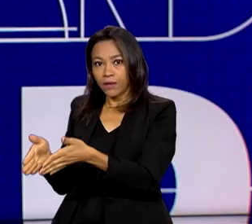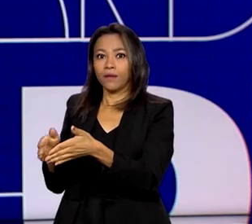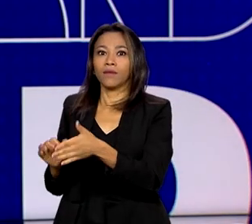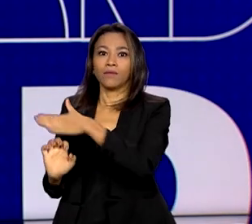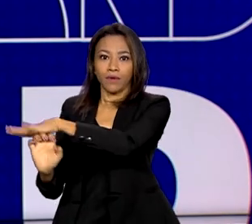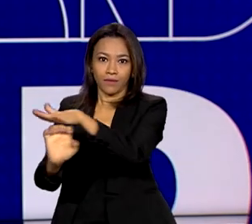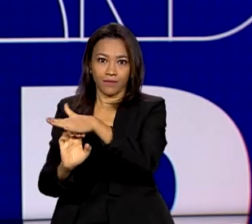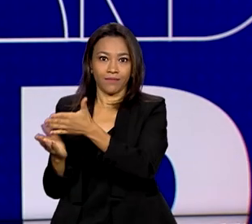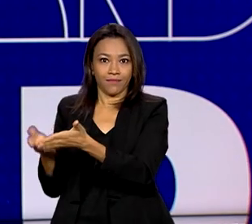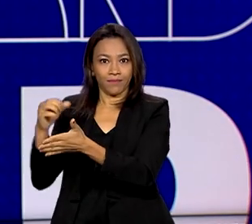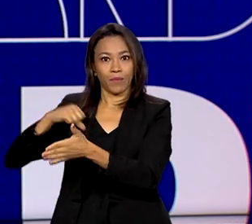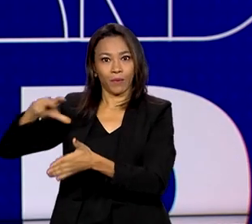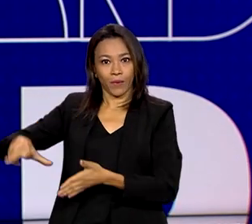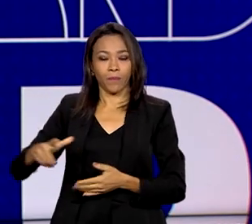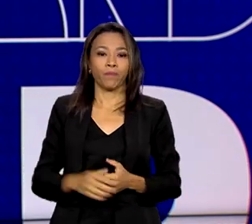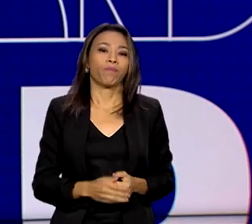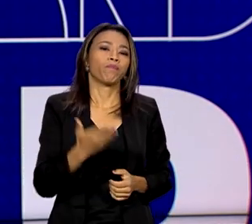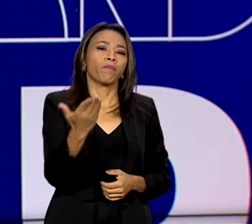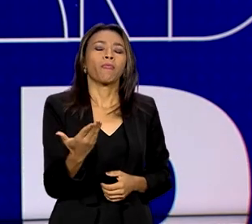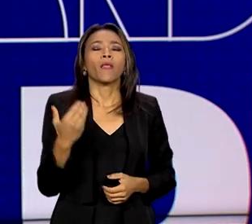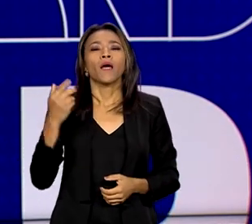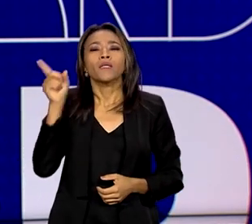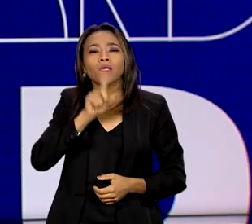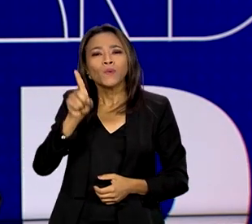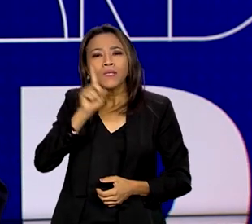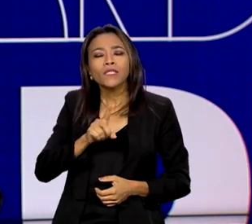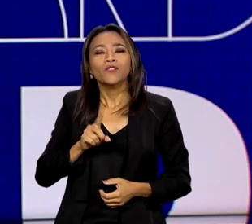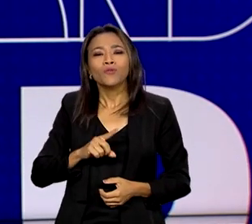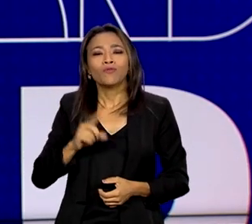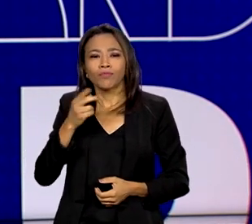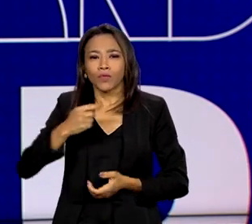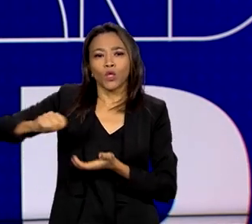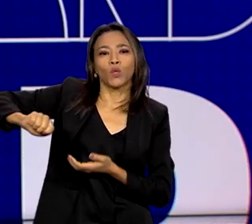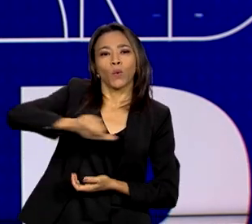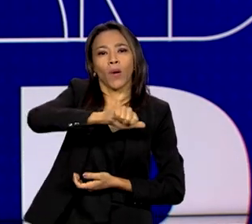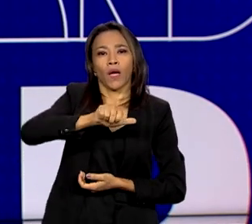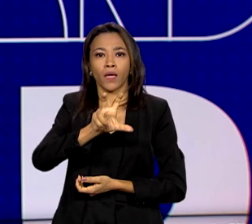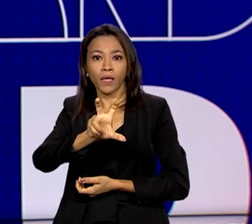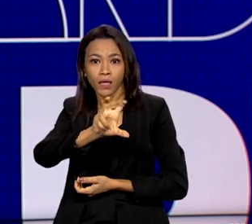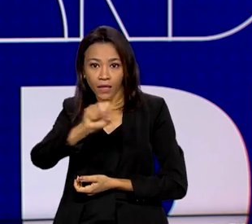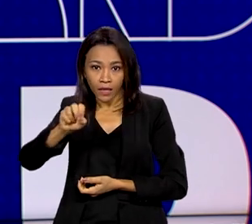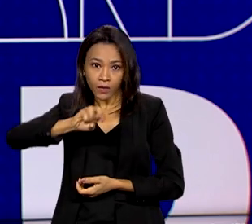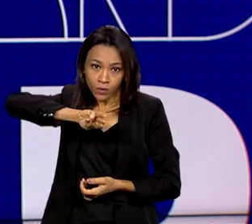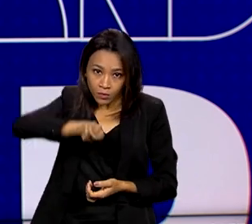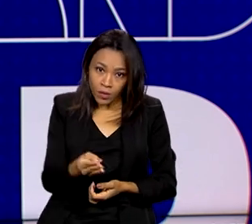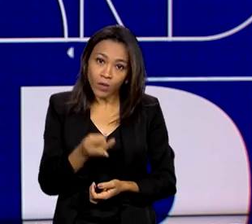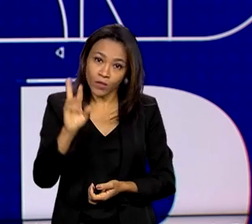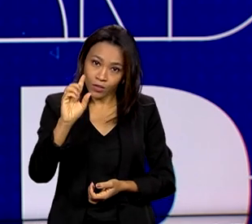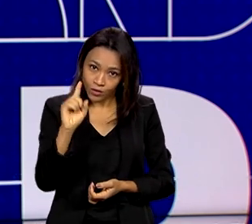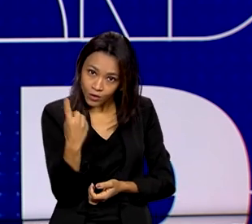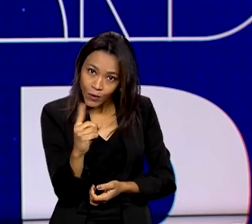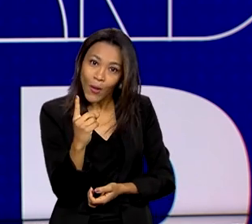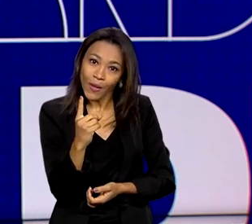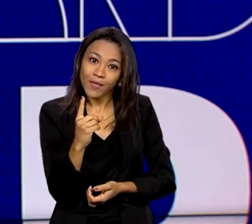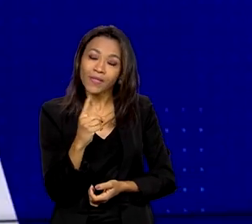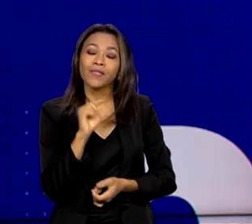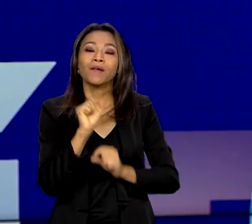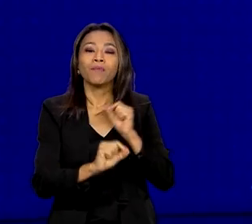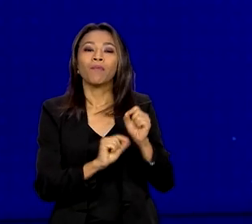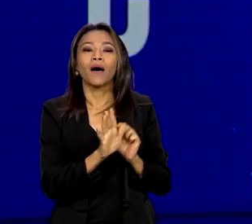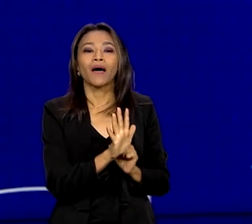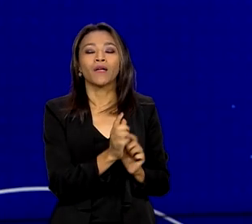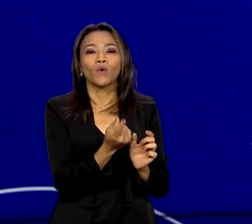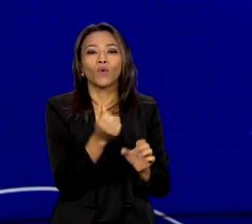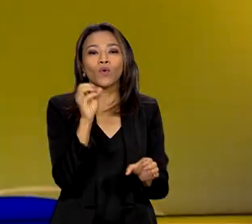E os Estados Unidos planejam doar 500 milhões de dólares para o Fundo Amazônia. Esse anúncio foi feito pelo